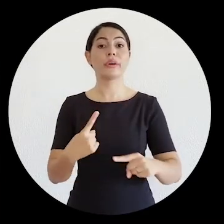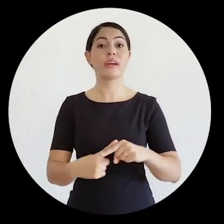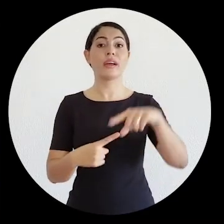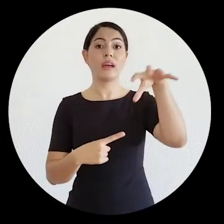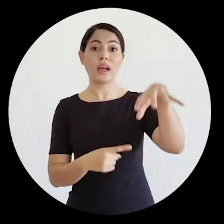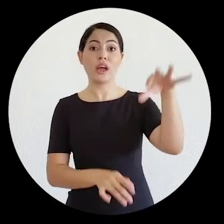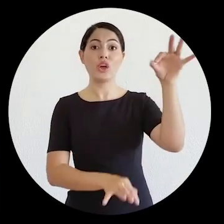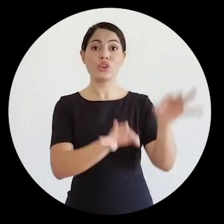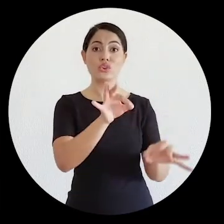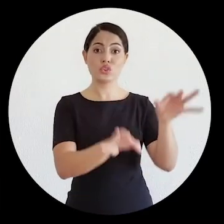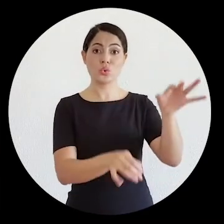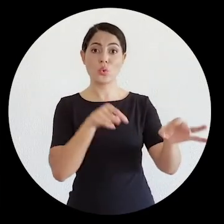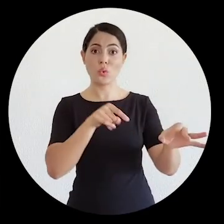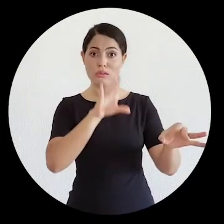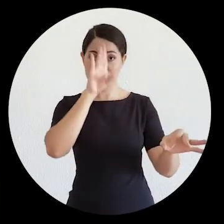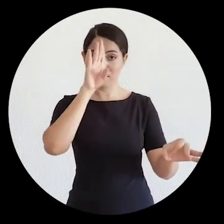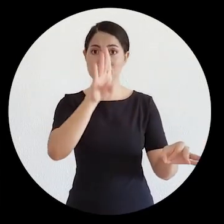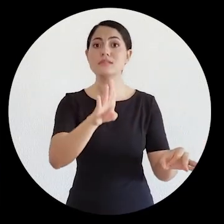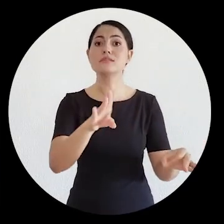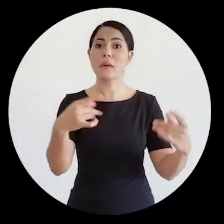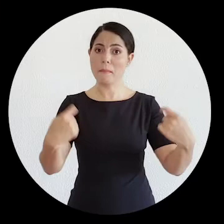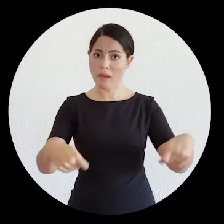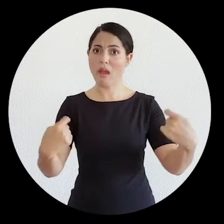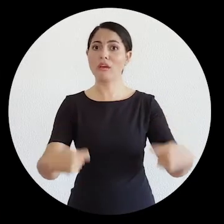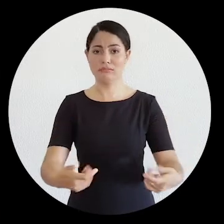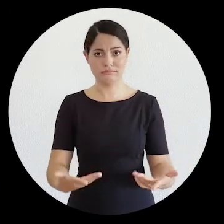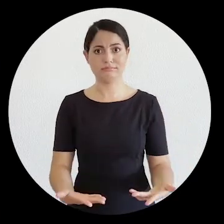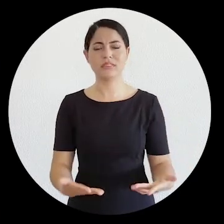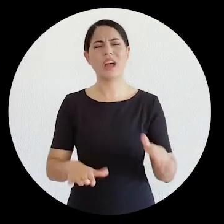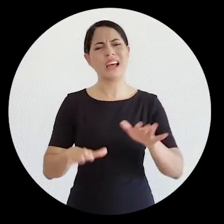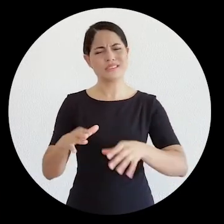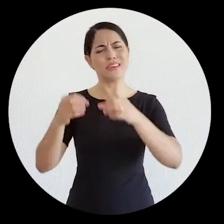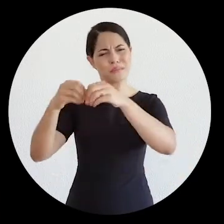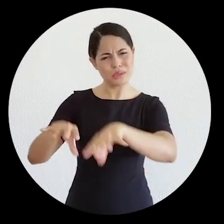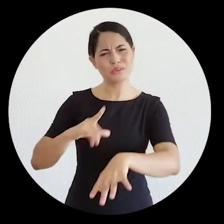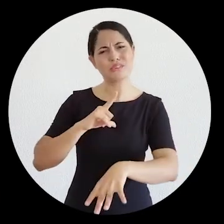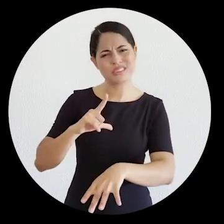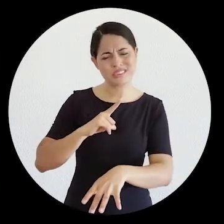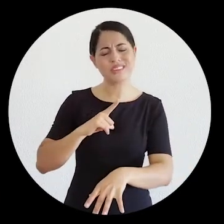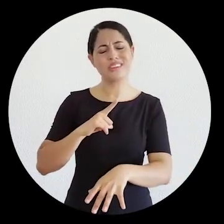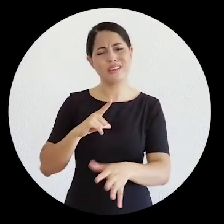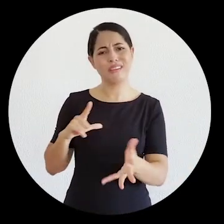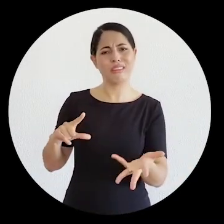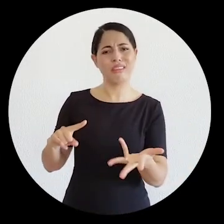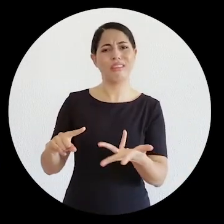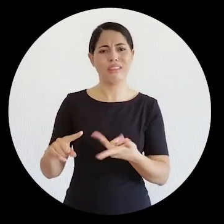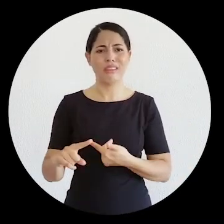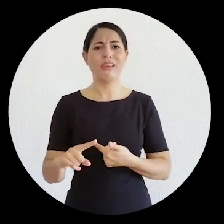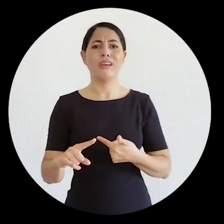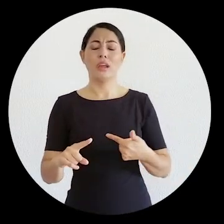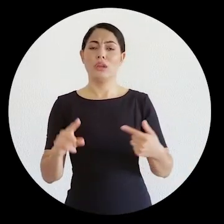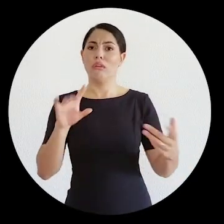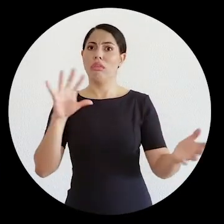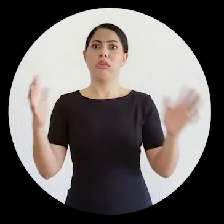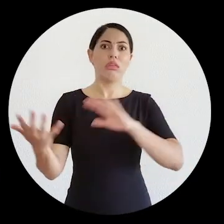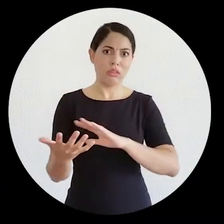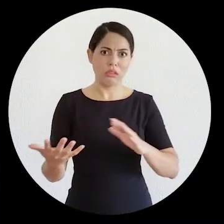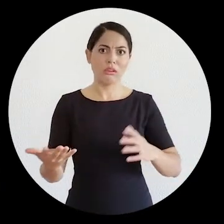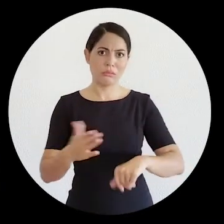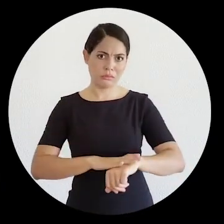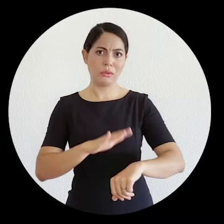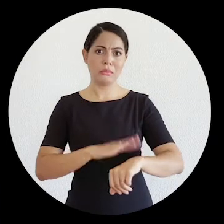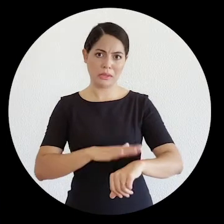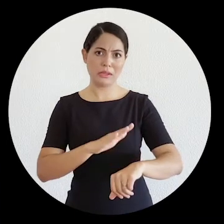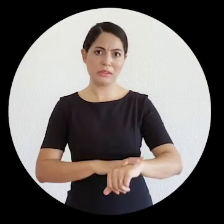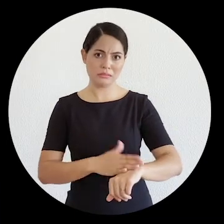jurisdicionado fosse excessivamente prejudicado. que algum prejuízo sempre há, foi uma situação absolutamente, é uma